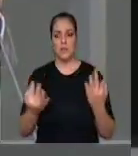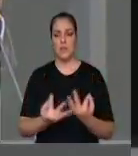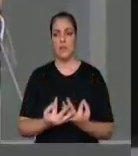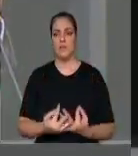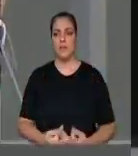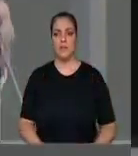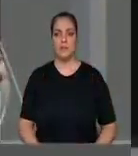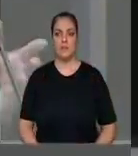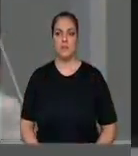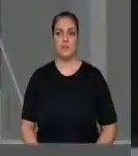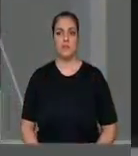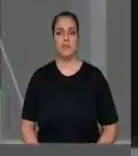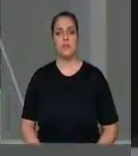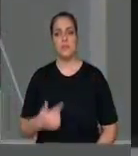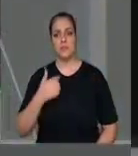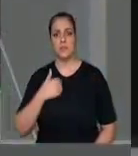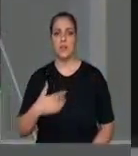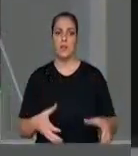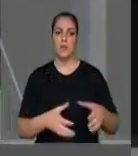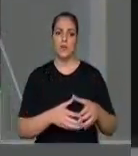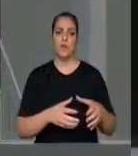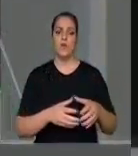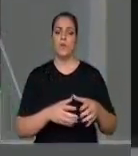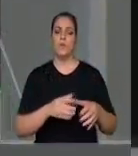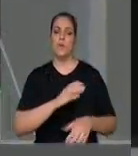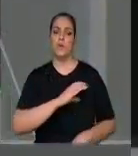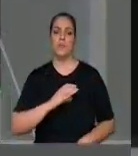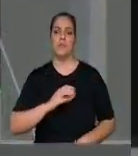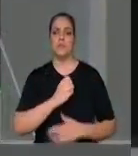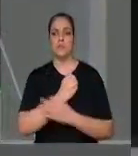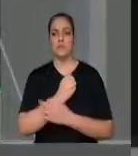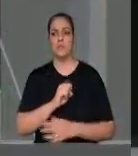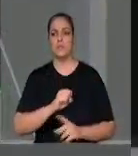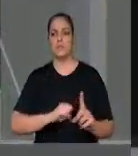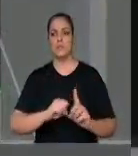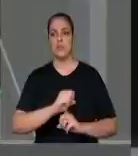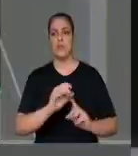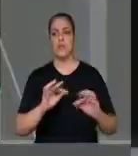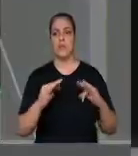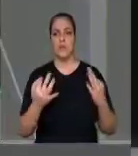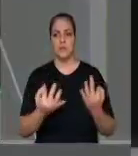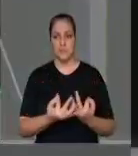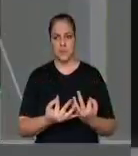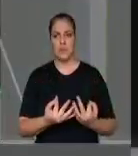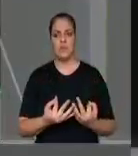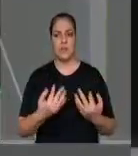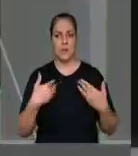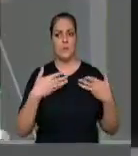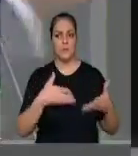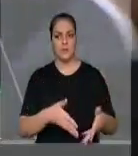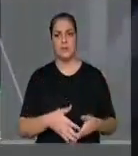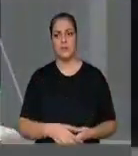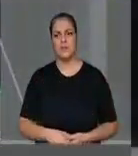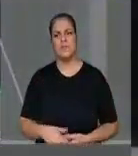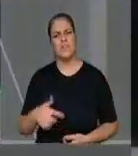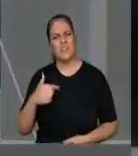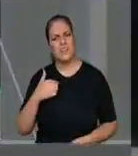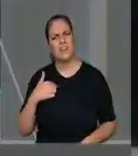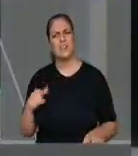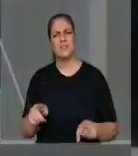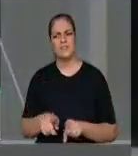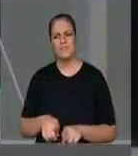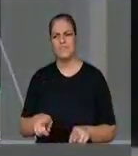faço parte como membro titular da Comissão de Seguridade Social e Família nessa casa, eu quero registrar aqui a minha indignação, o meu